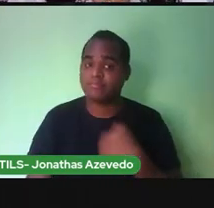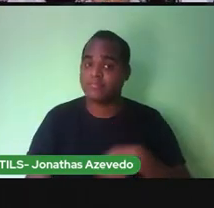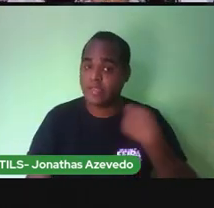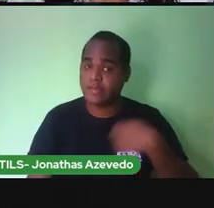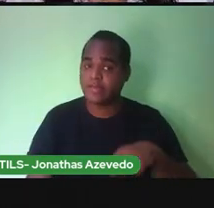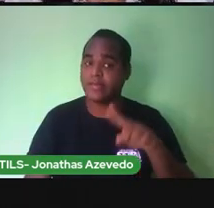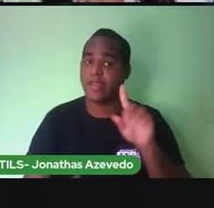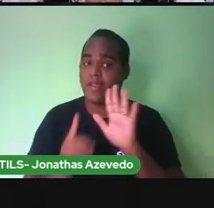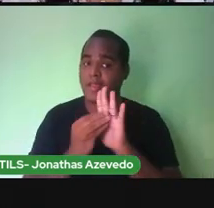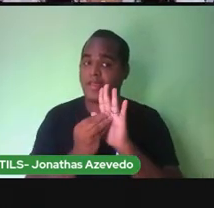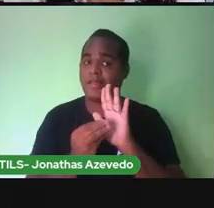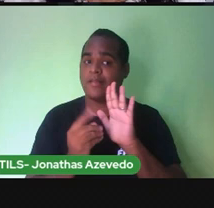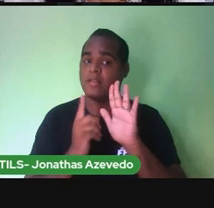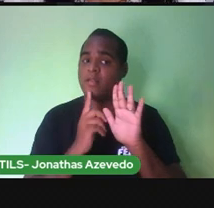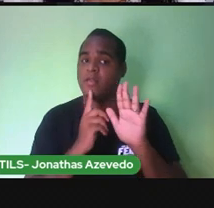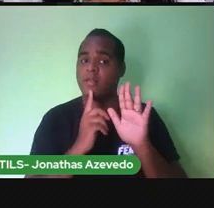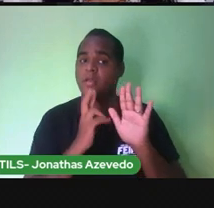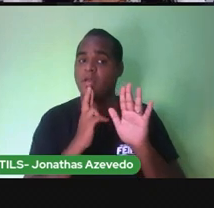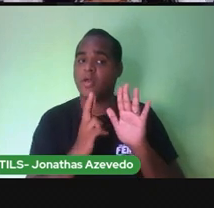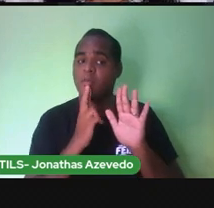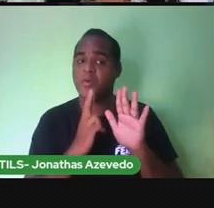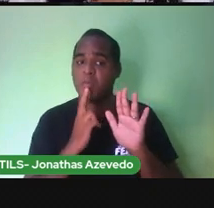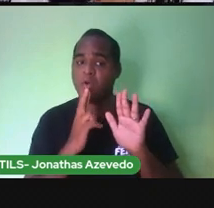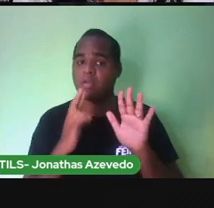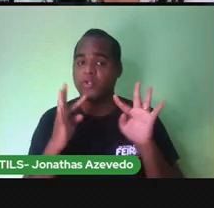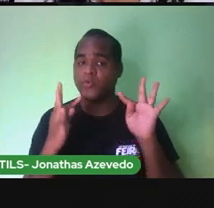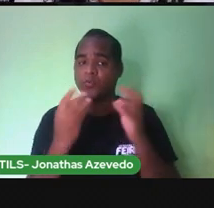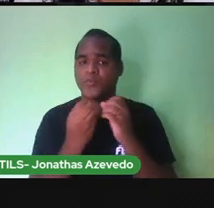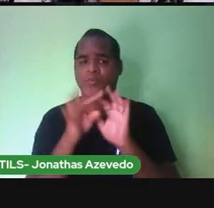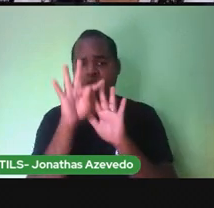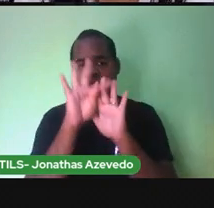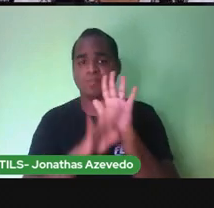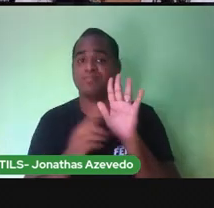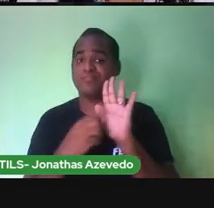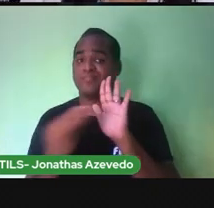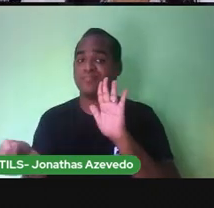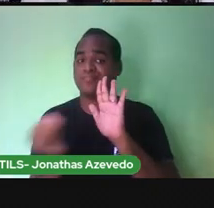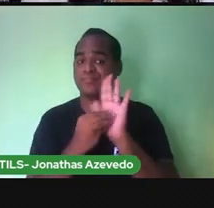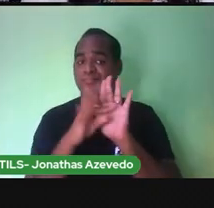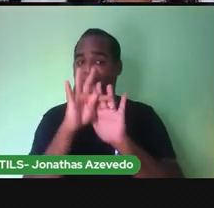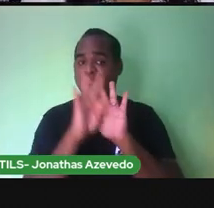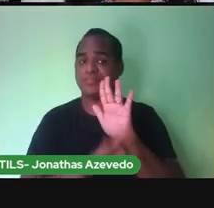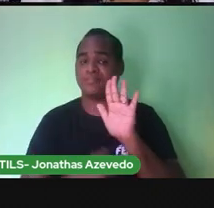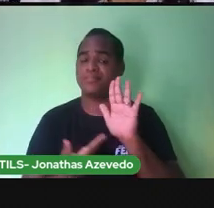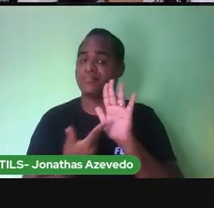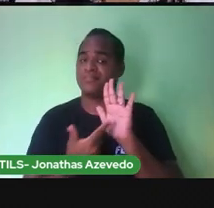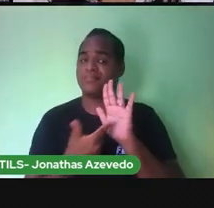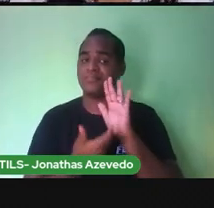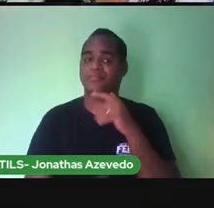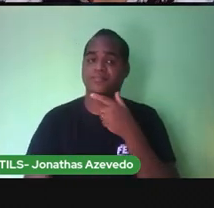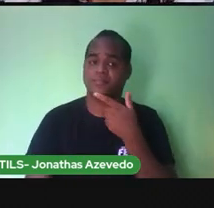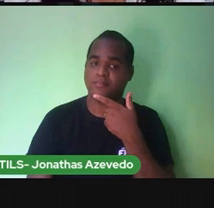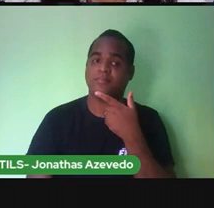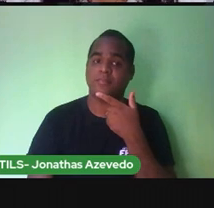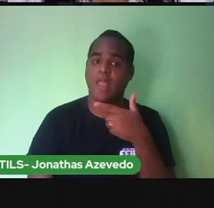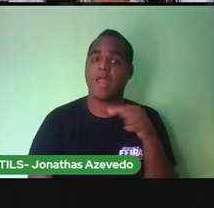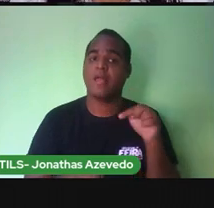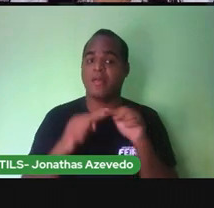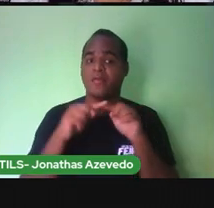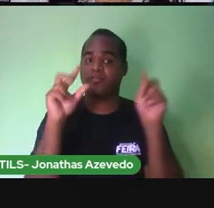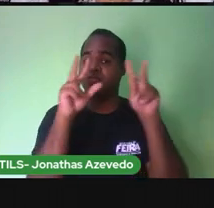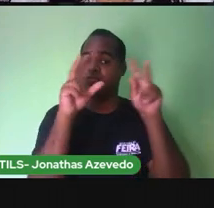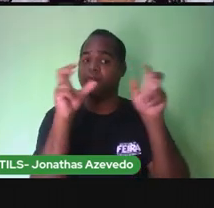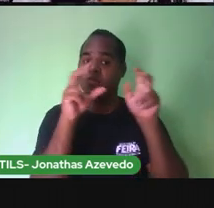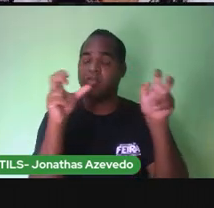perguntas Todas essas respostas Estarão lá no texto No título